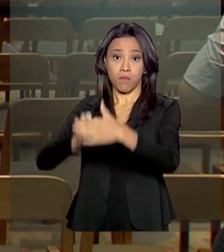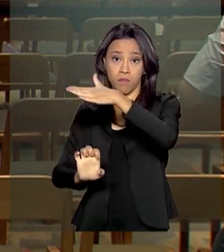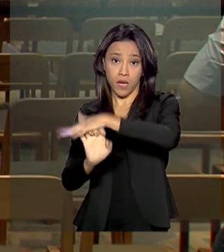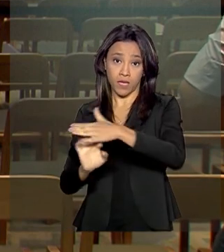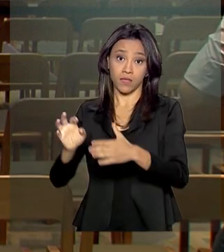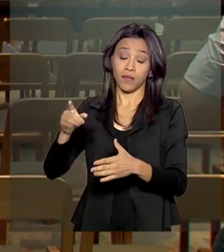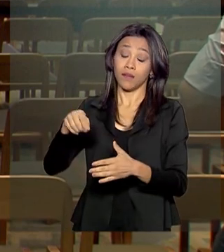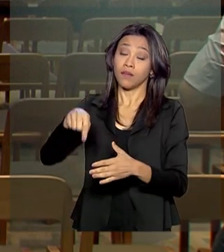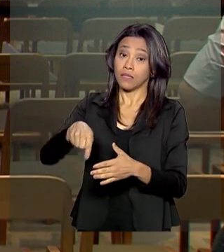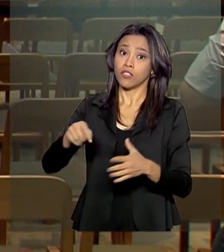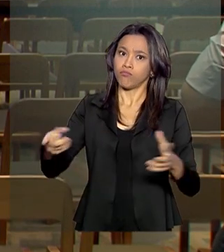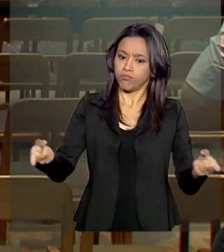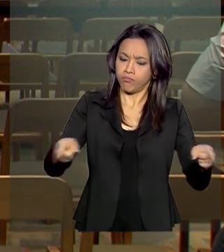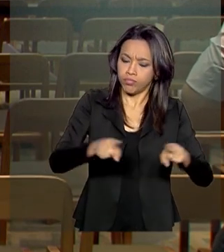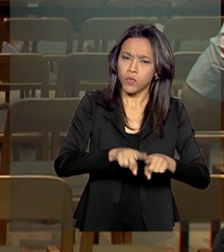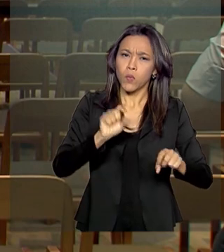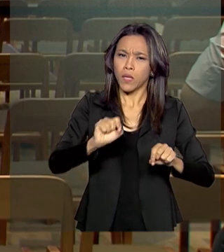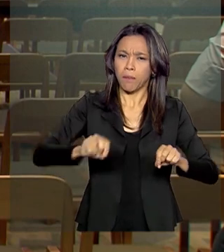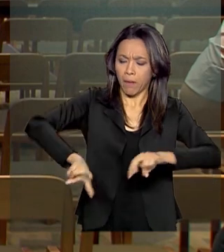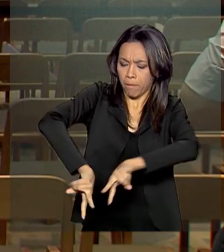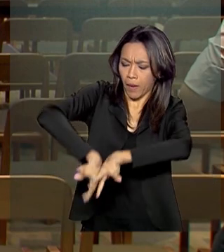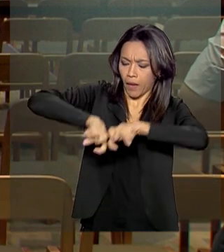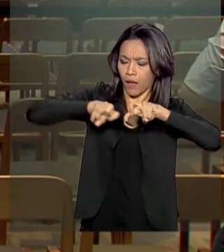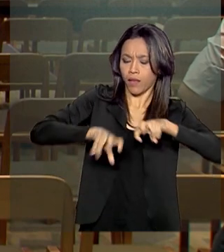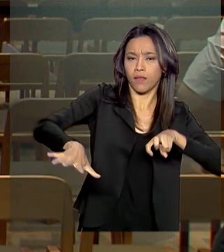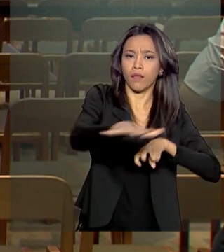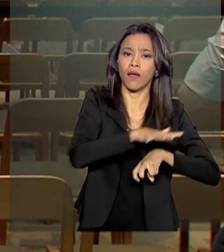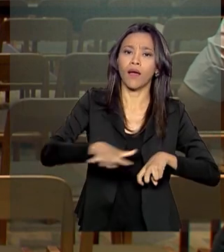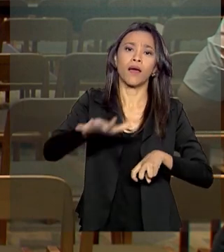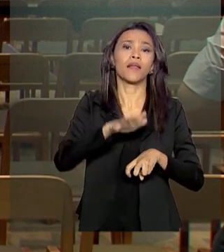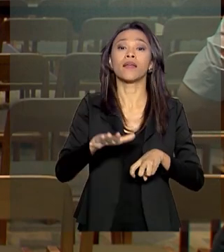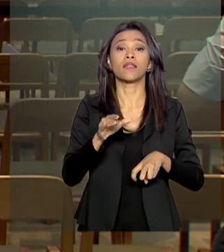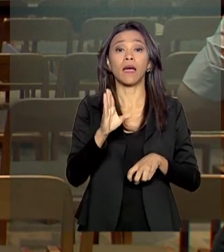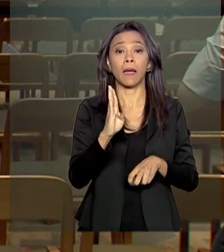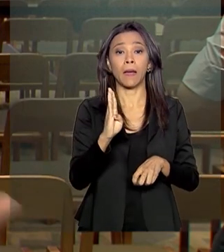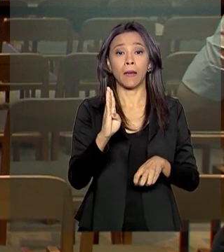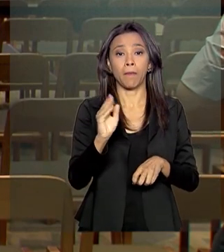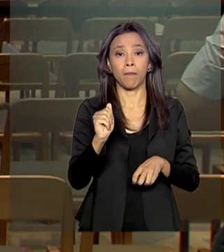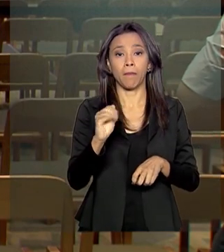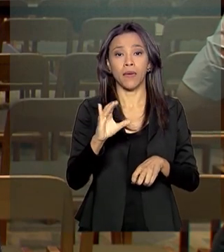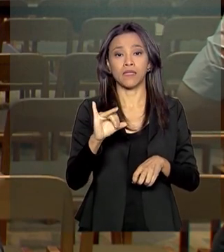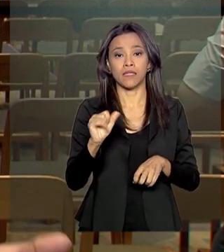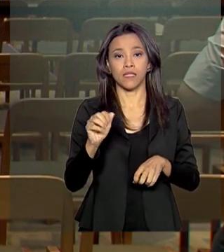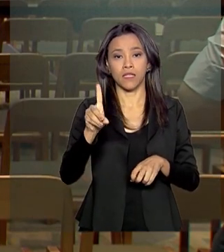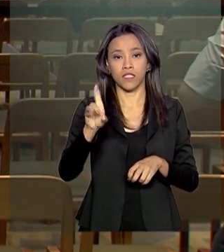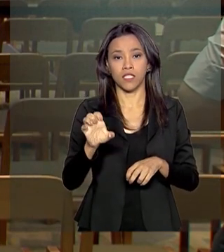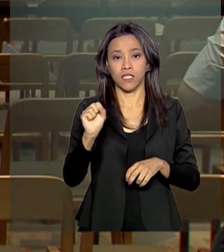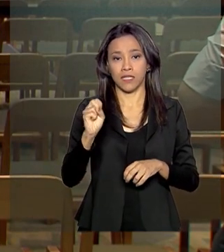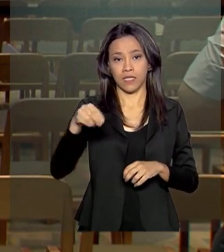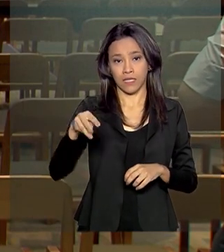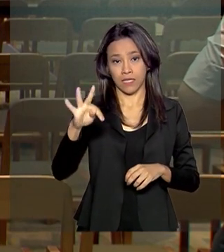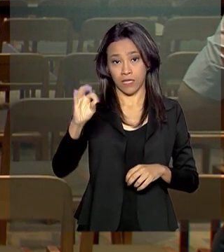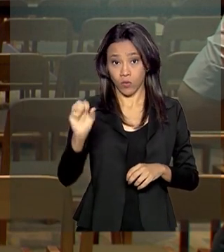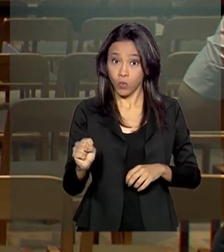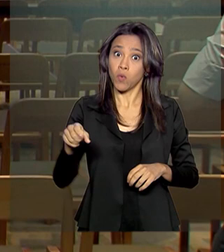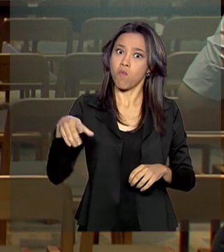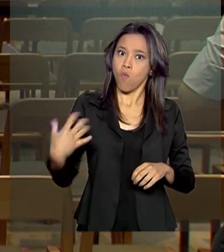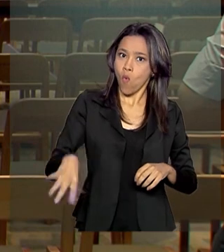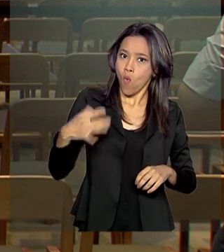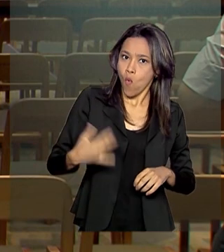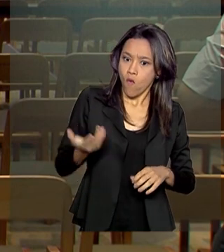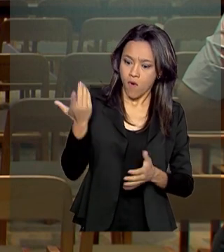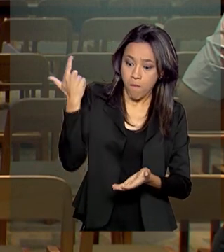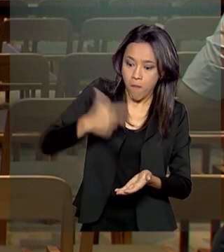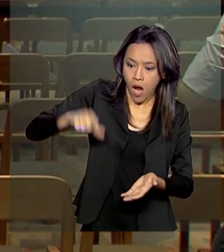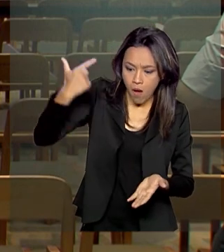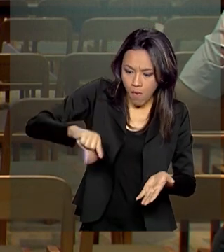barris de petróleo dessas áreas do pré-sal na Bacia de Santos. Como foram encontrados uns volumes muito superiores a esse limite, a